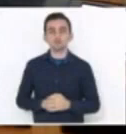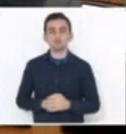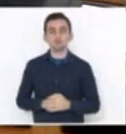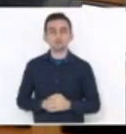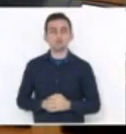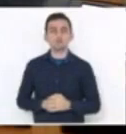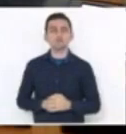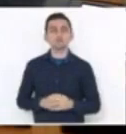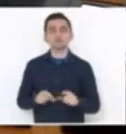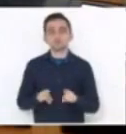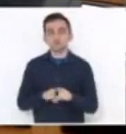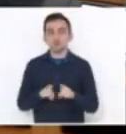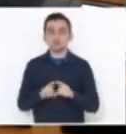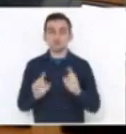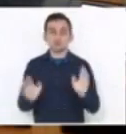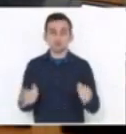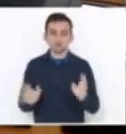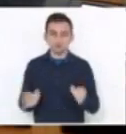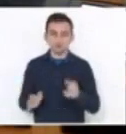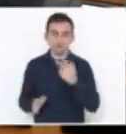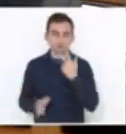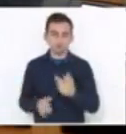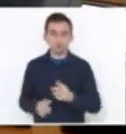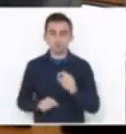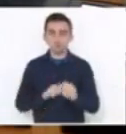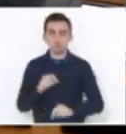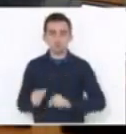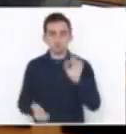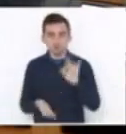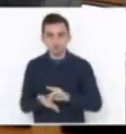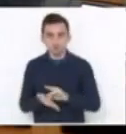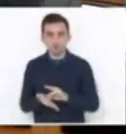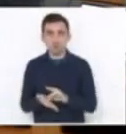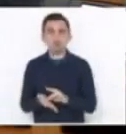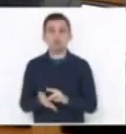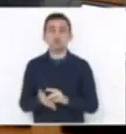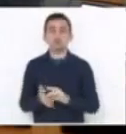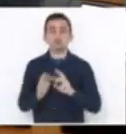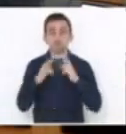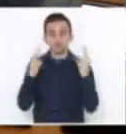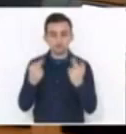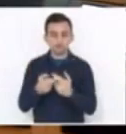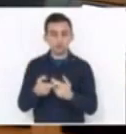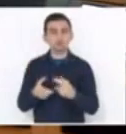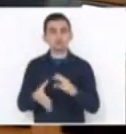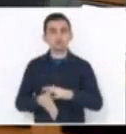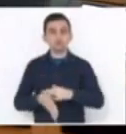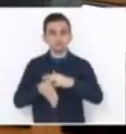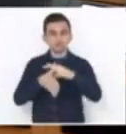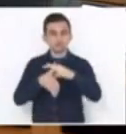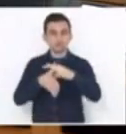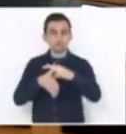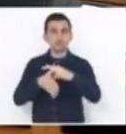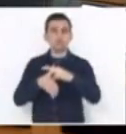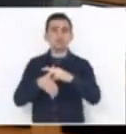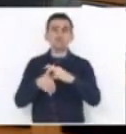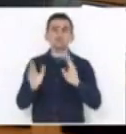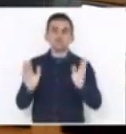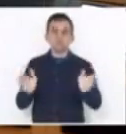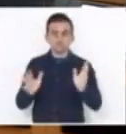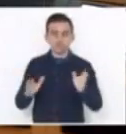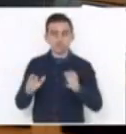a verdade da reunião de líderes e que a reunião de líderes sempre foi respeitada